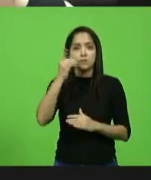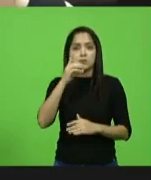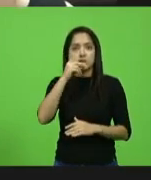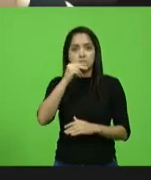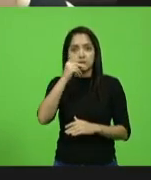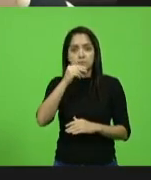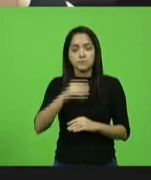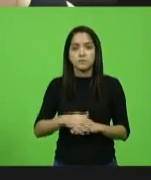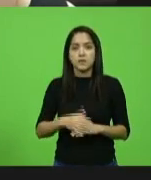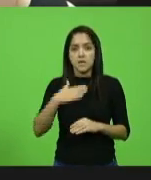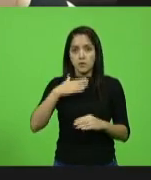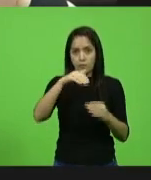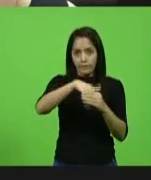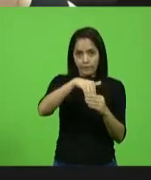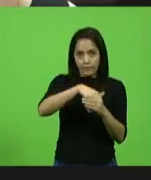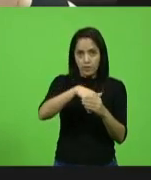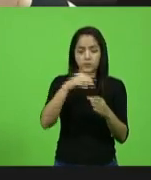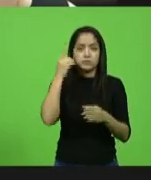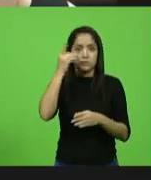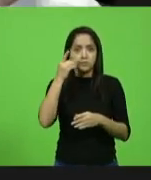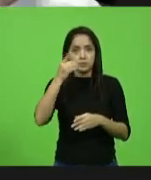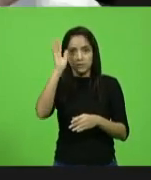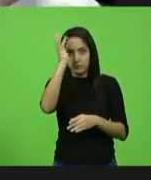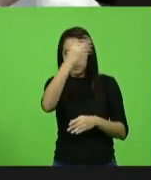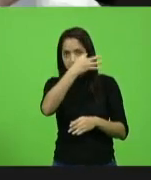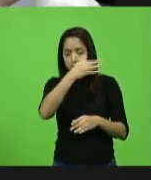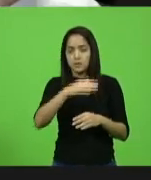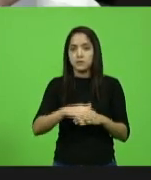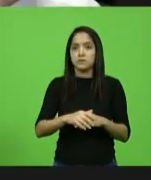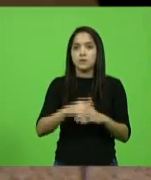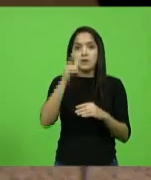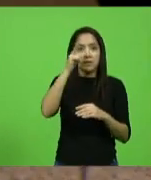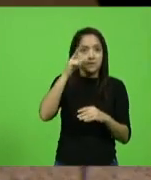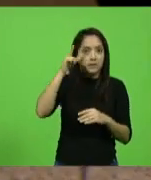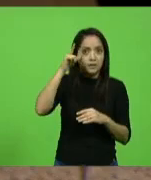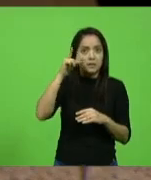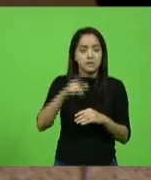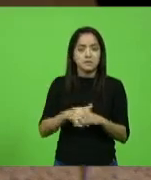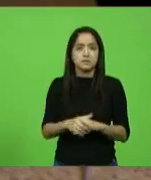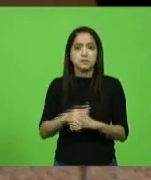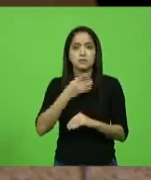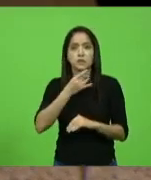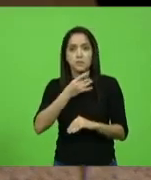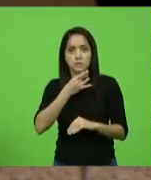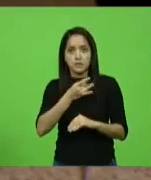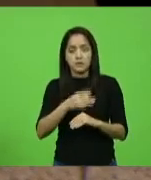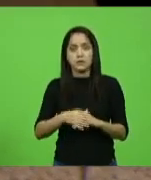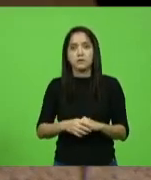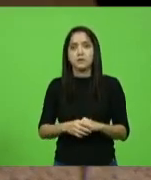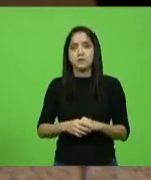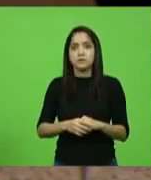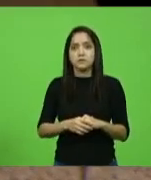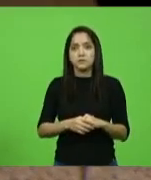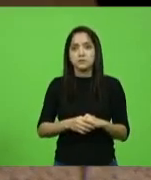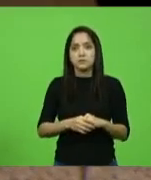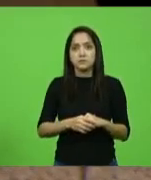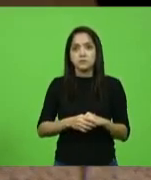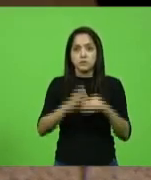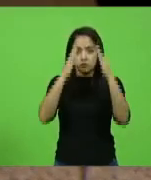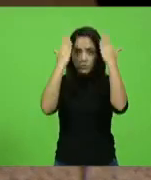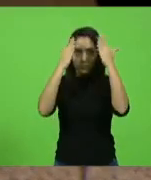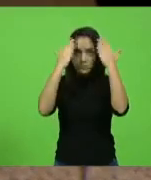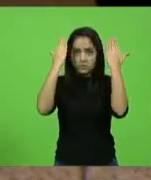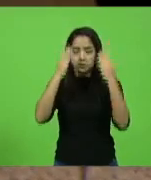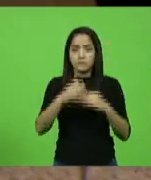Senhor presidente, eu voto no deputado Fabiano, deputado Laércio, deputado Cobalquini, deputado Zé Milton Schaefer